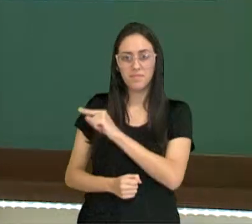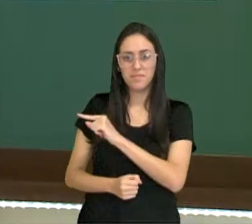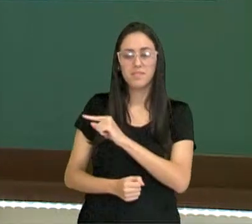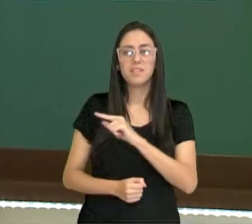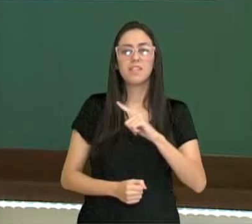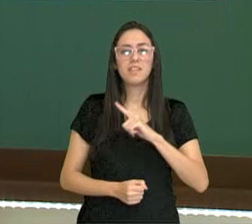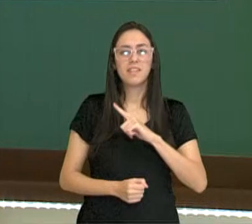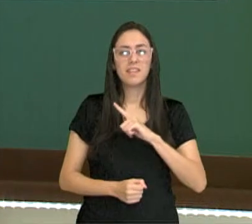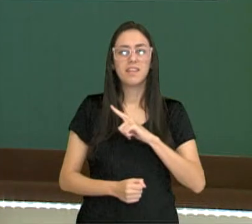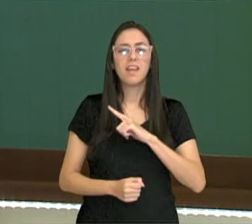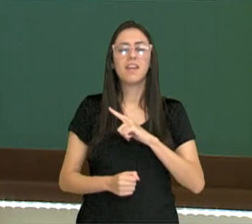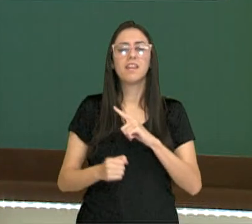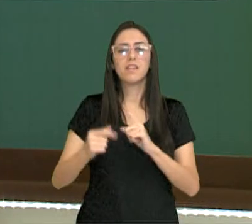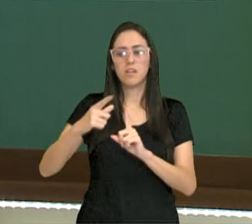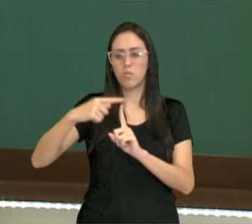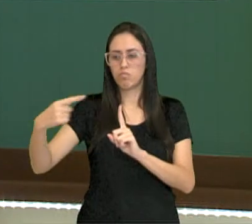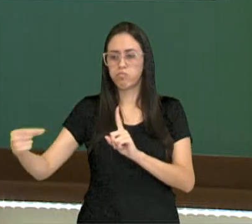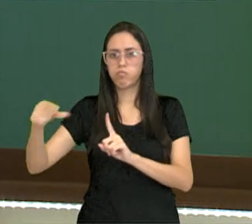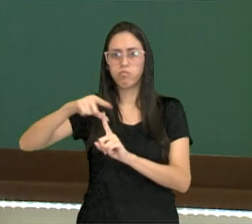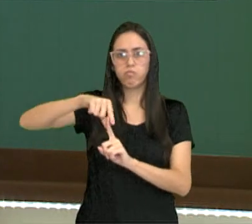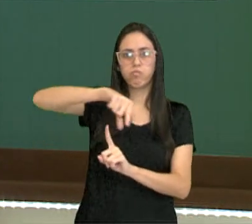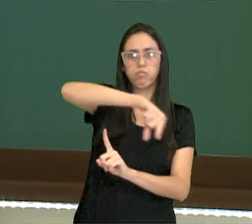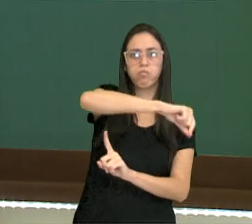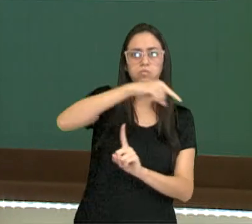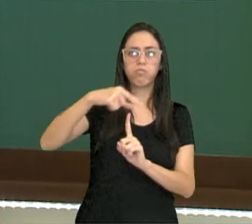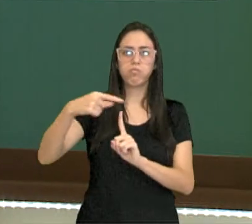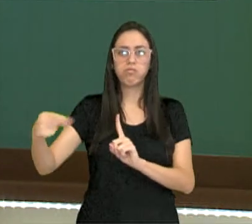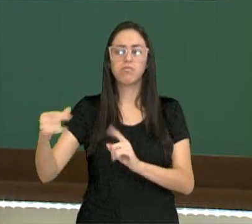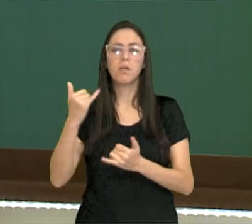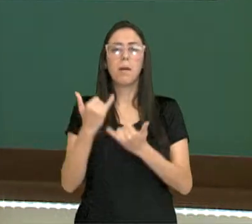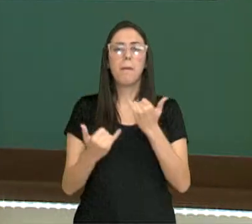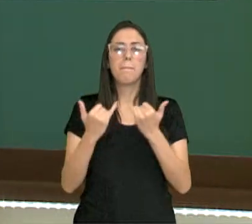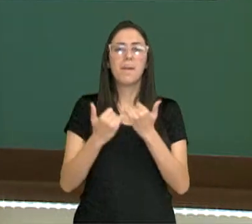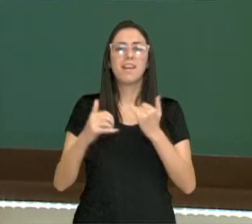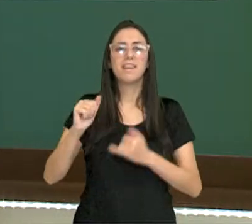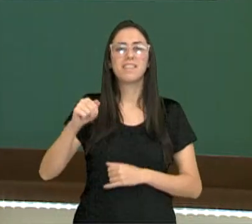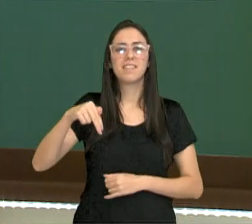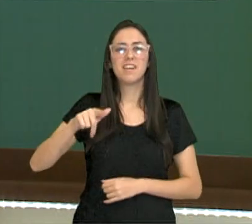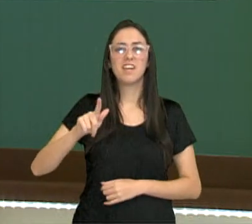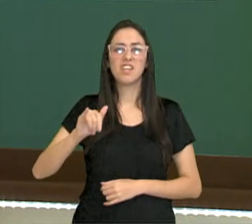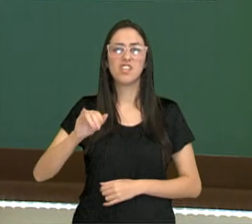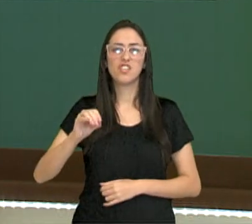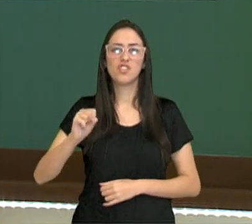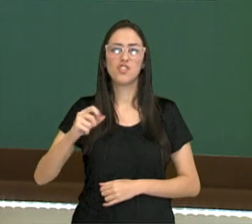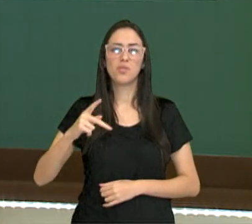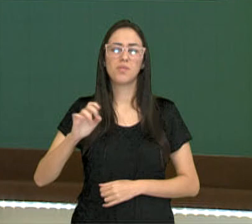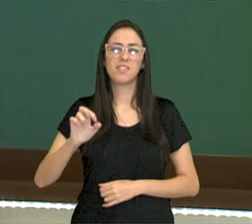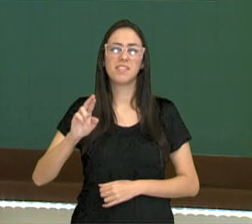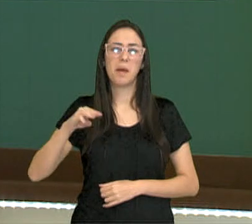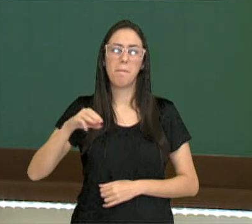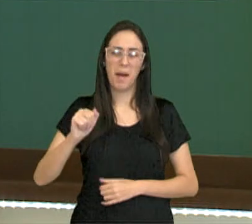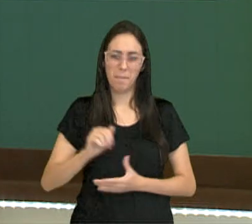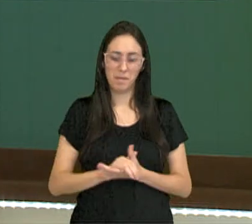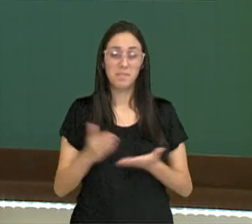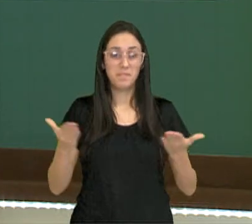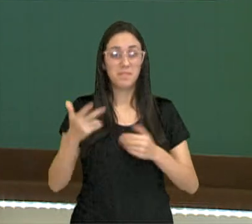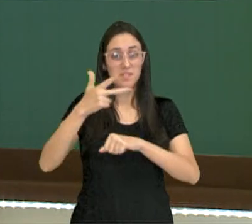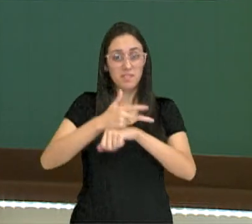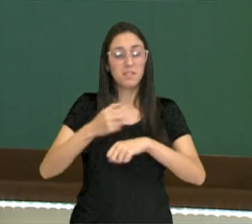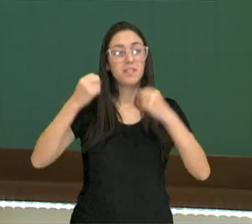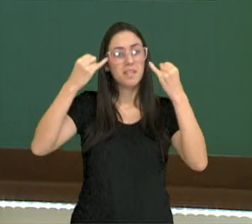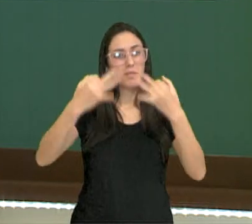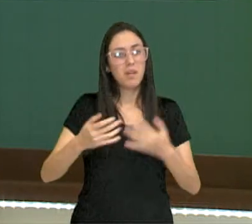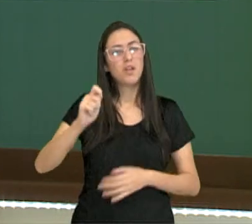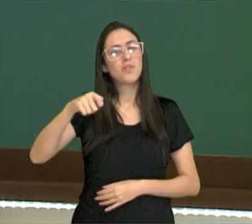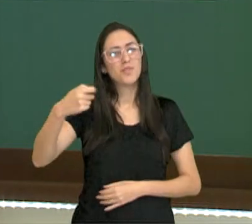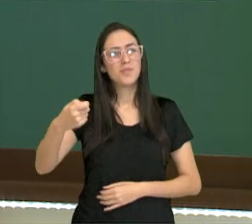trepadeiras, com folhas grandes, que lembram as angiospermas. Nesse vídeo, nós falamos